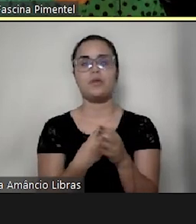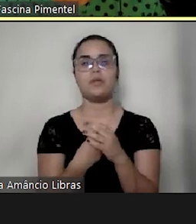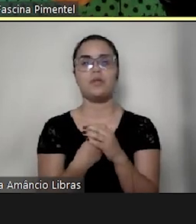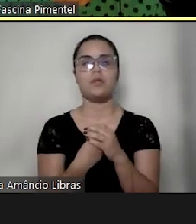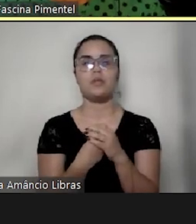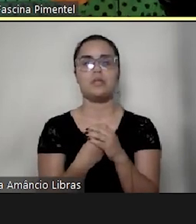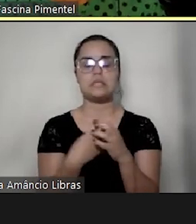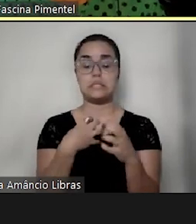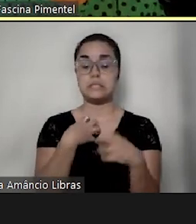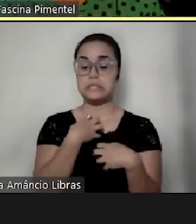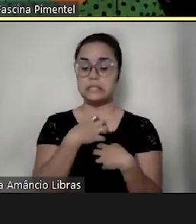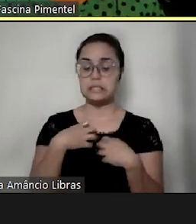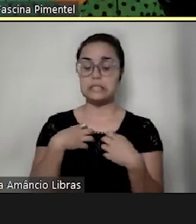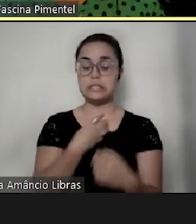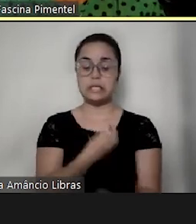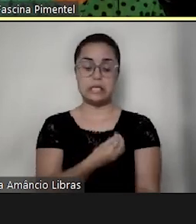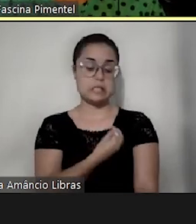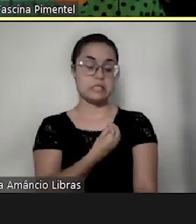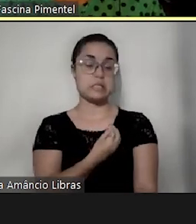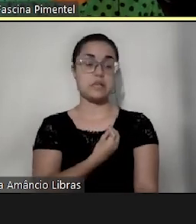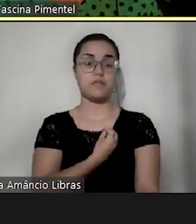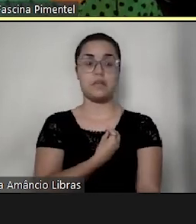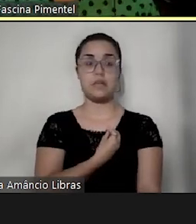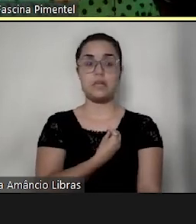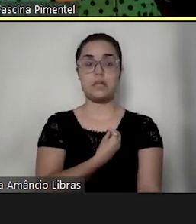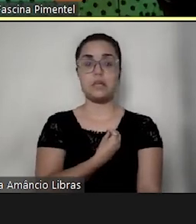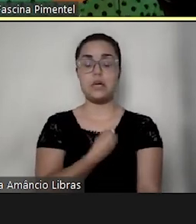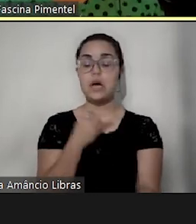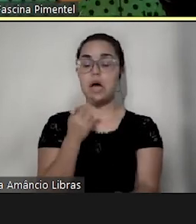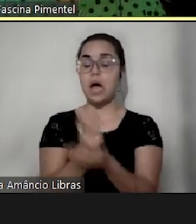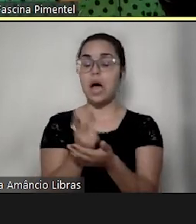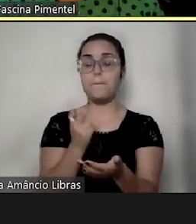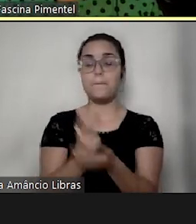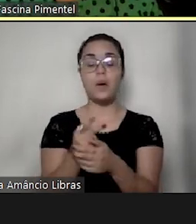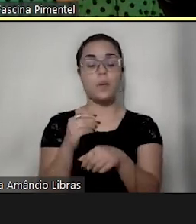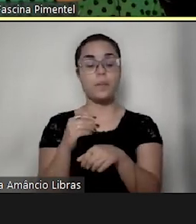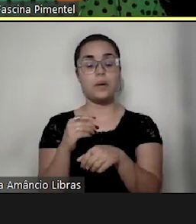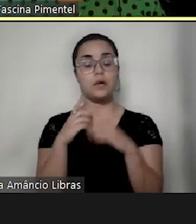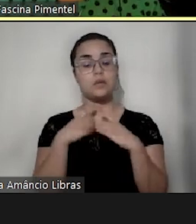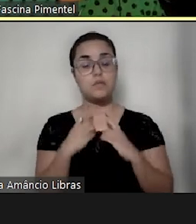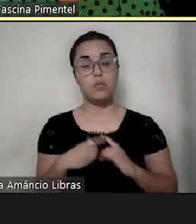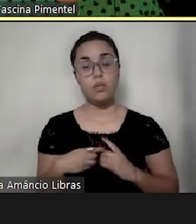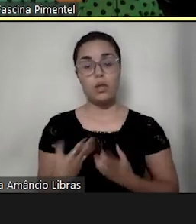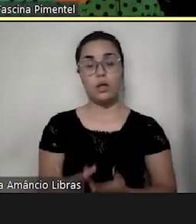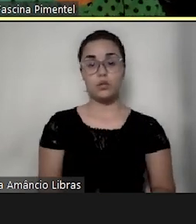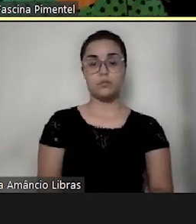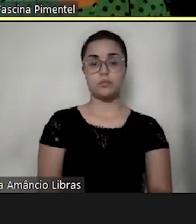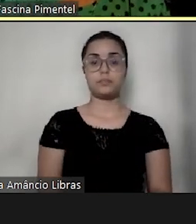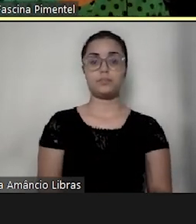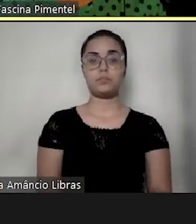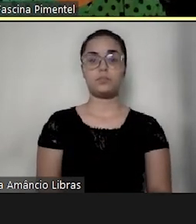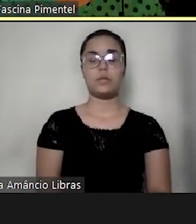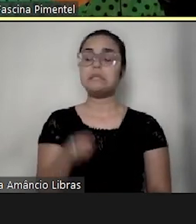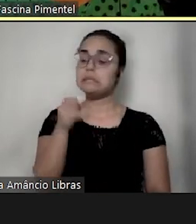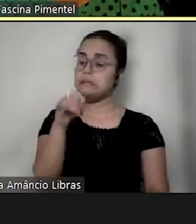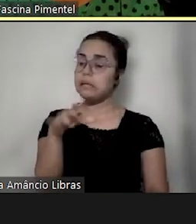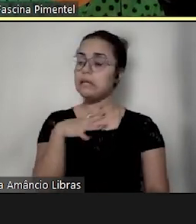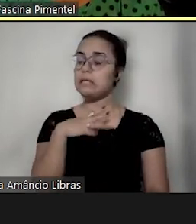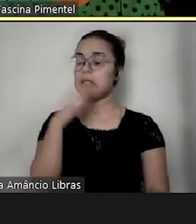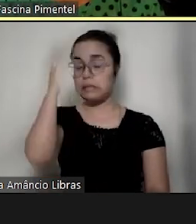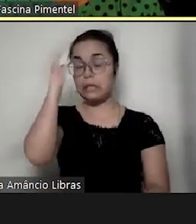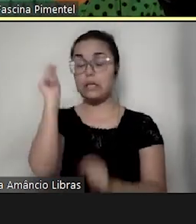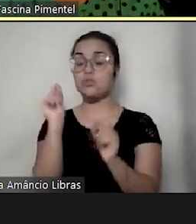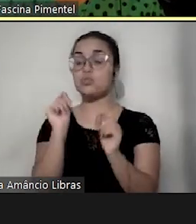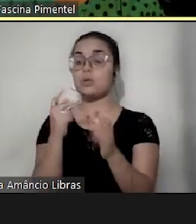sente em relação à vida, em relação ao próprio diagnóstico? Se ele tem consciência disso,